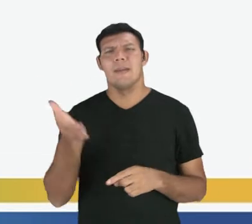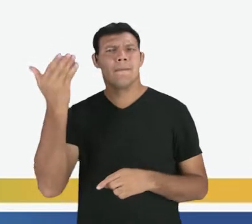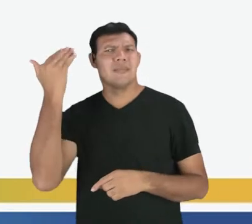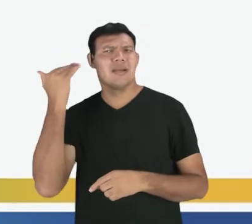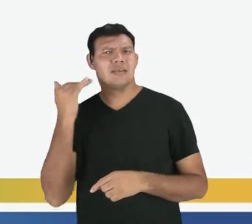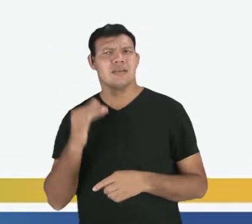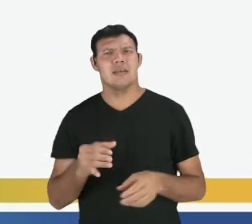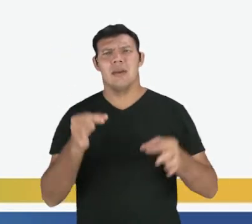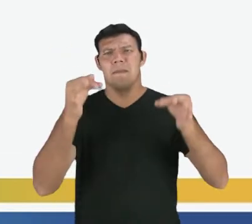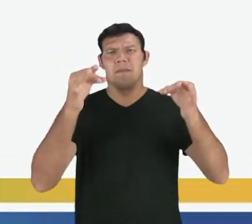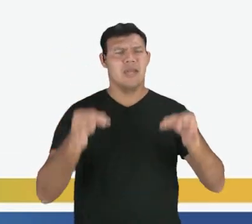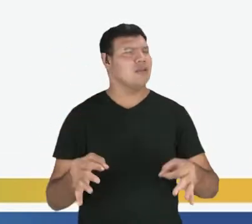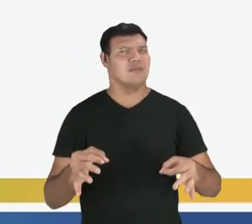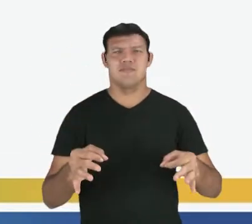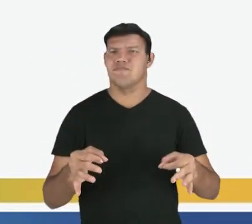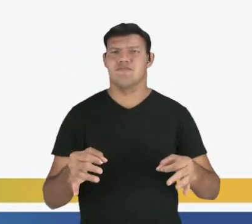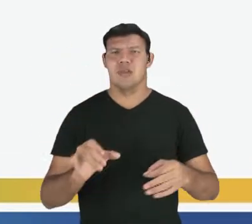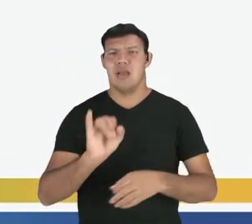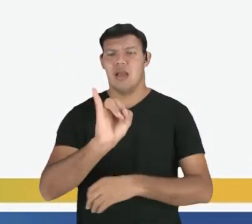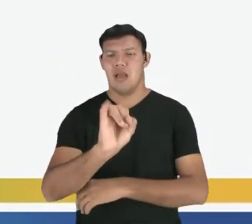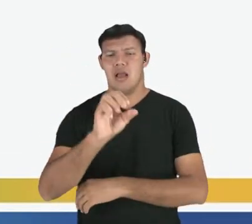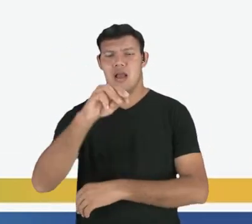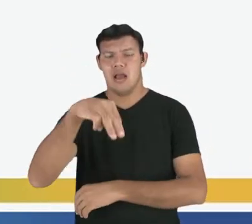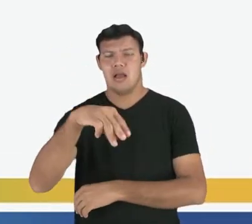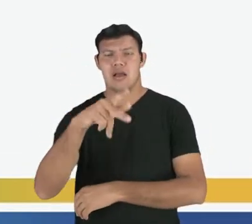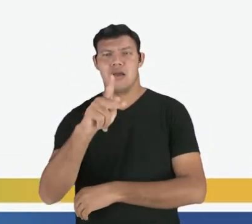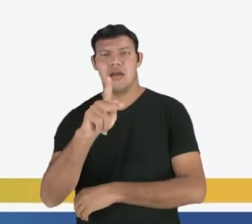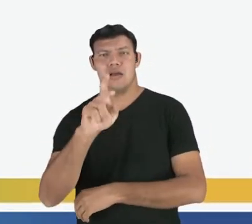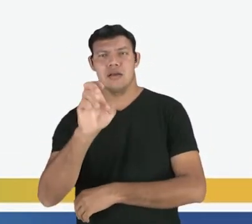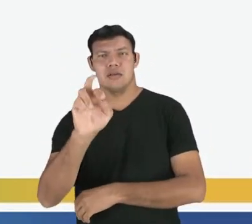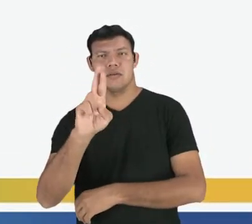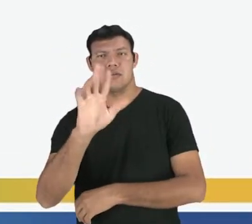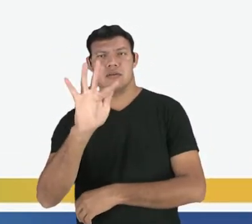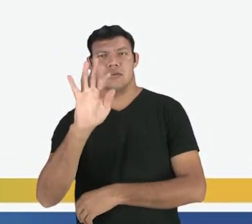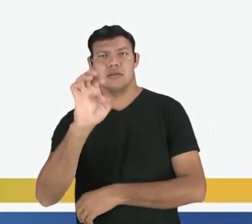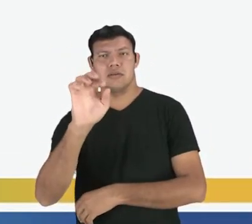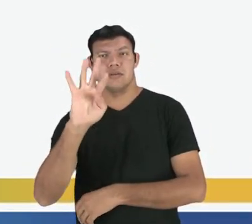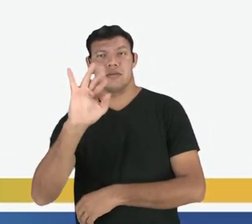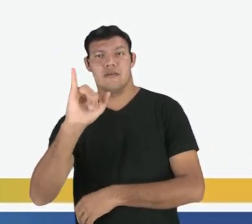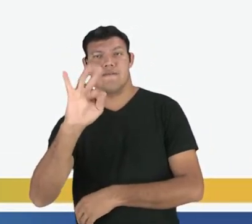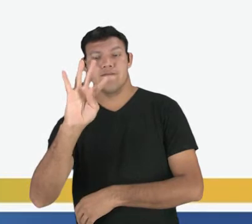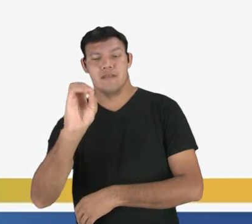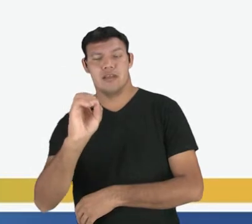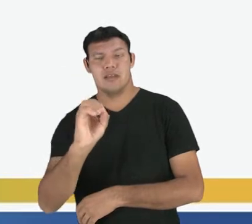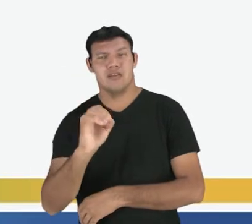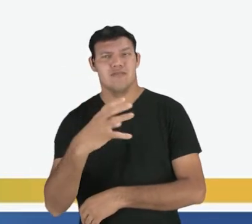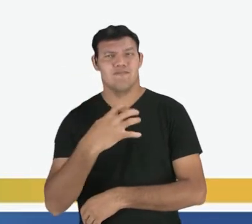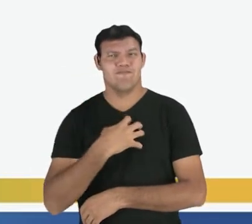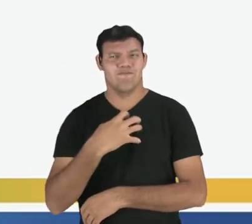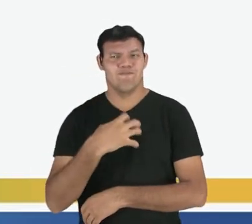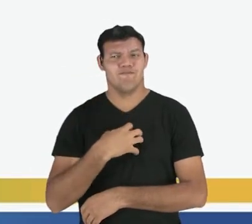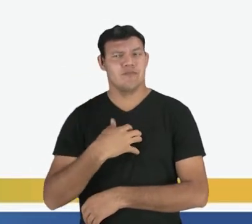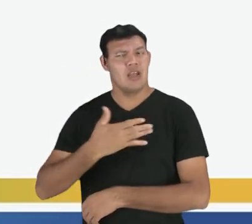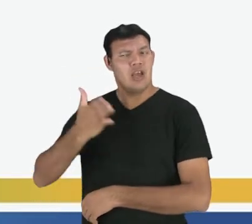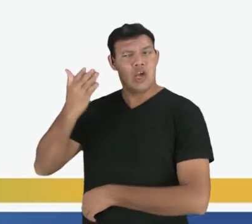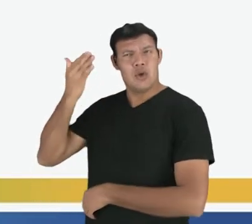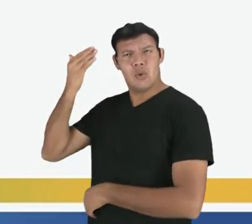ele é chamado de imperfeito? É sentido, gente, que ele traz é de que no passado,